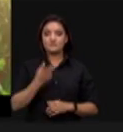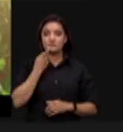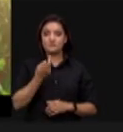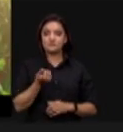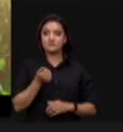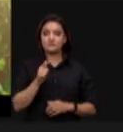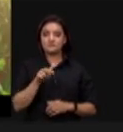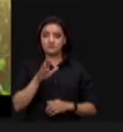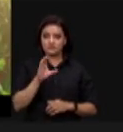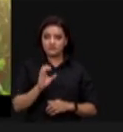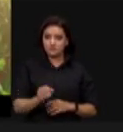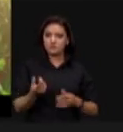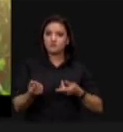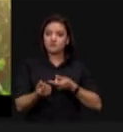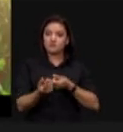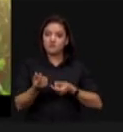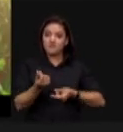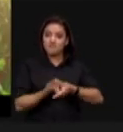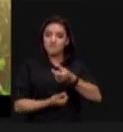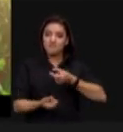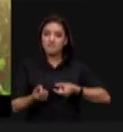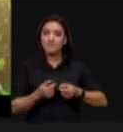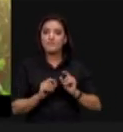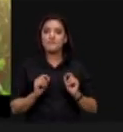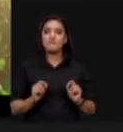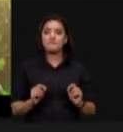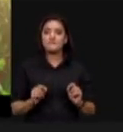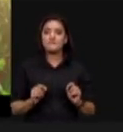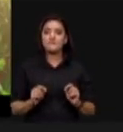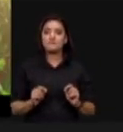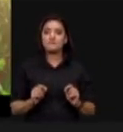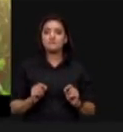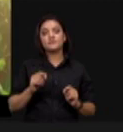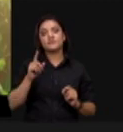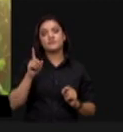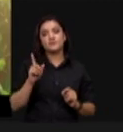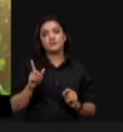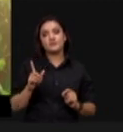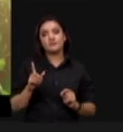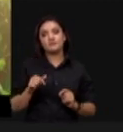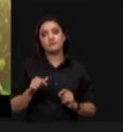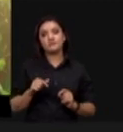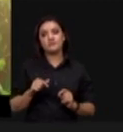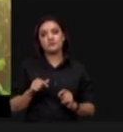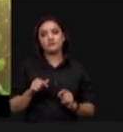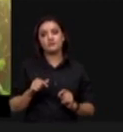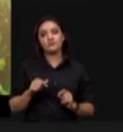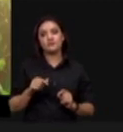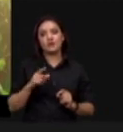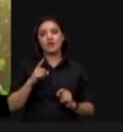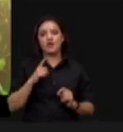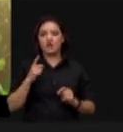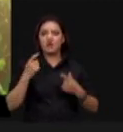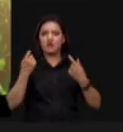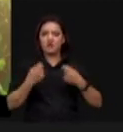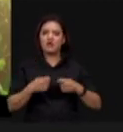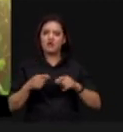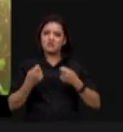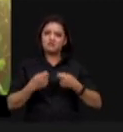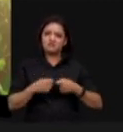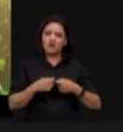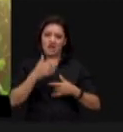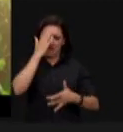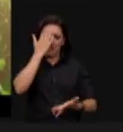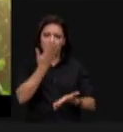agronegócio brasileiro profissional é a favor do cumprimento das leis, todas elas.